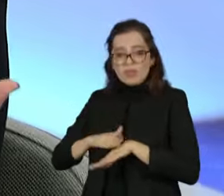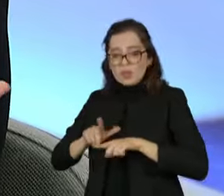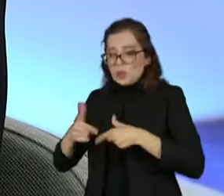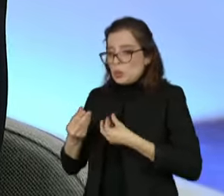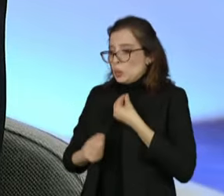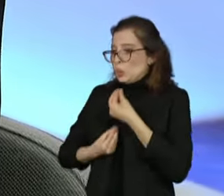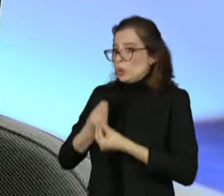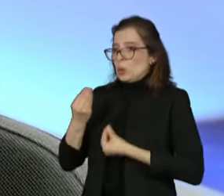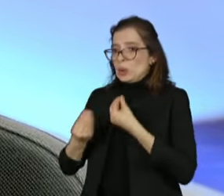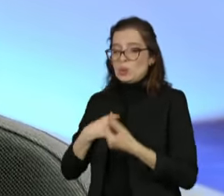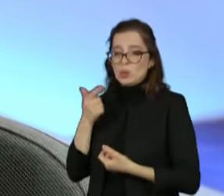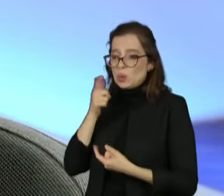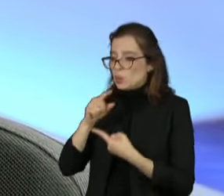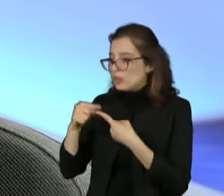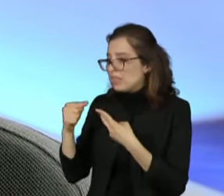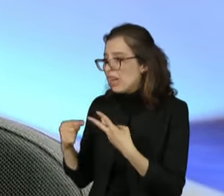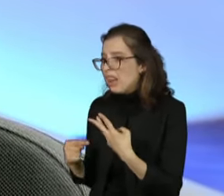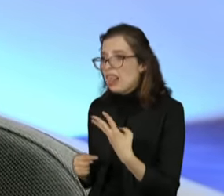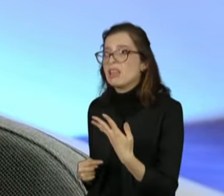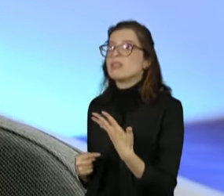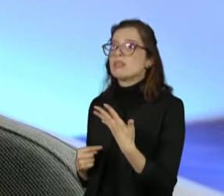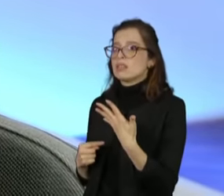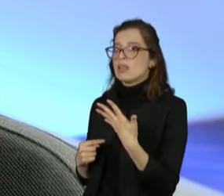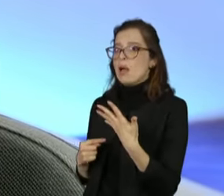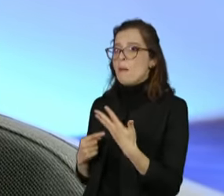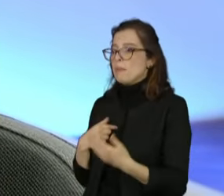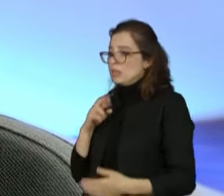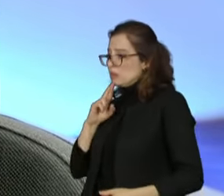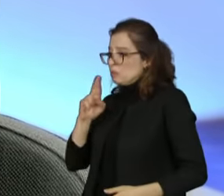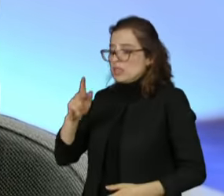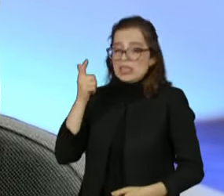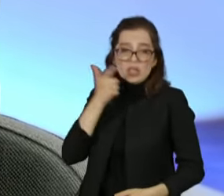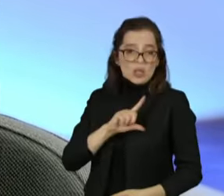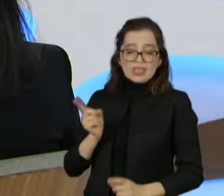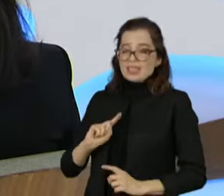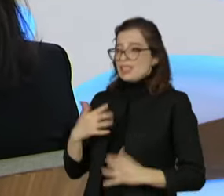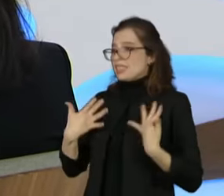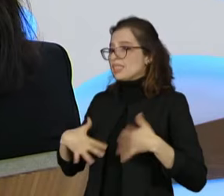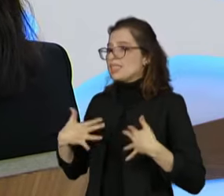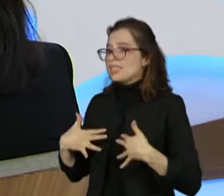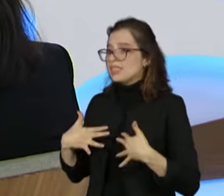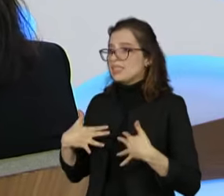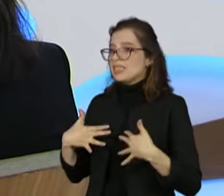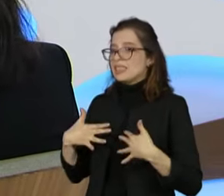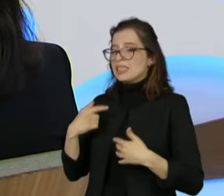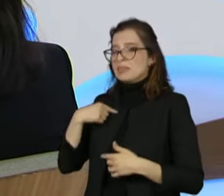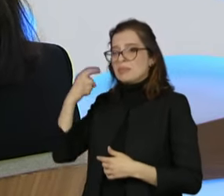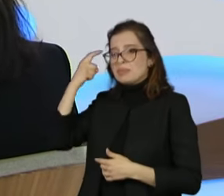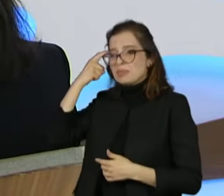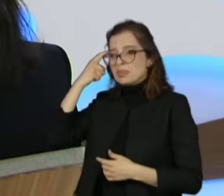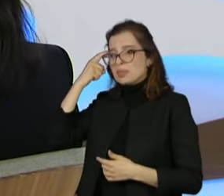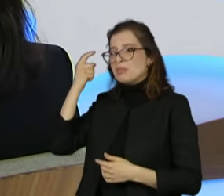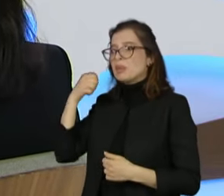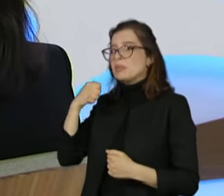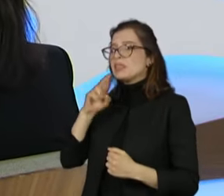reagir, mas fui infeliz na minha resposta. A terceira vez, eu respondi de igual para igual. Se levantarem o dedo para mim, eu levando de volta. Se